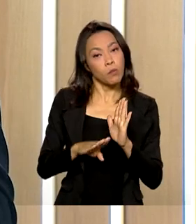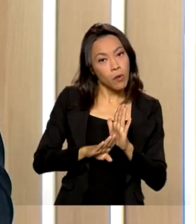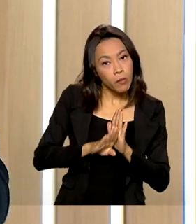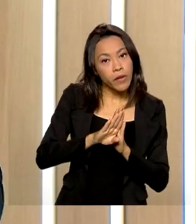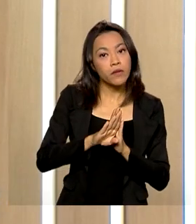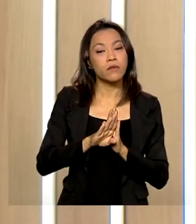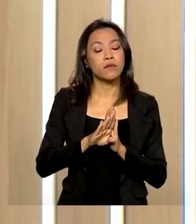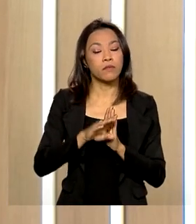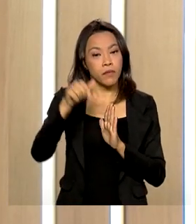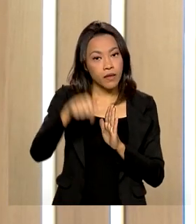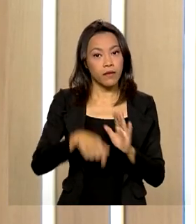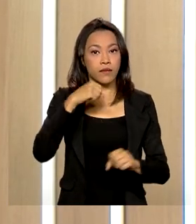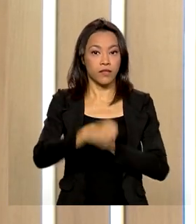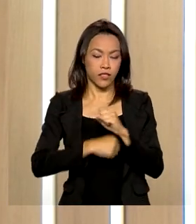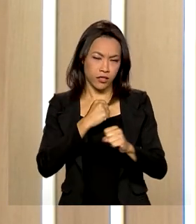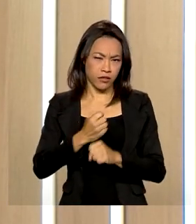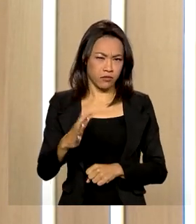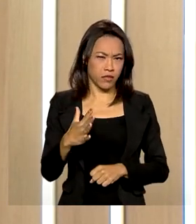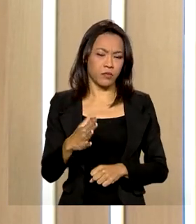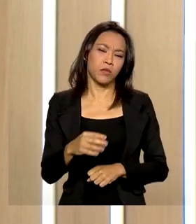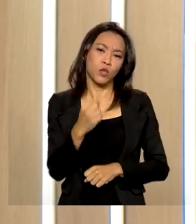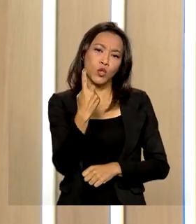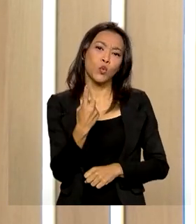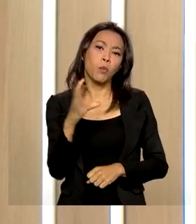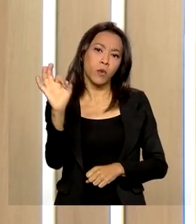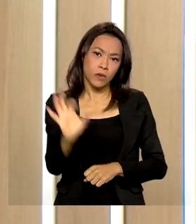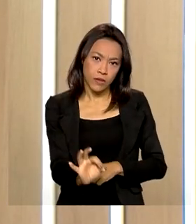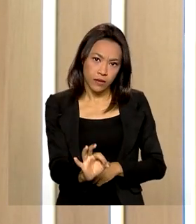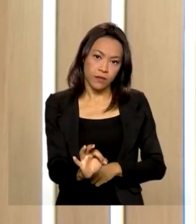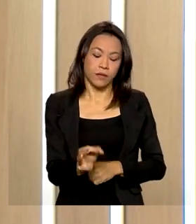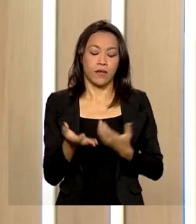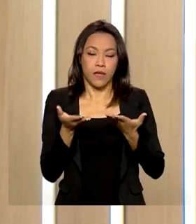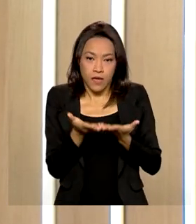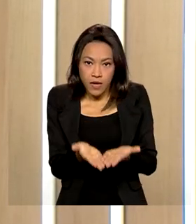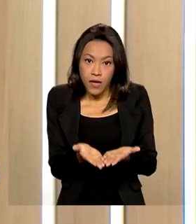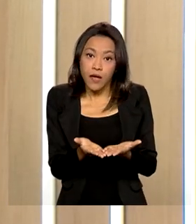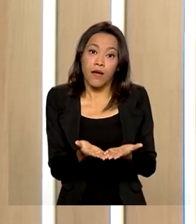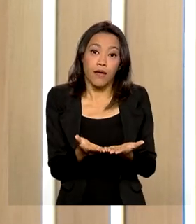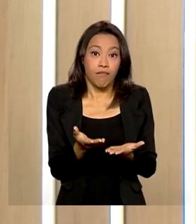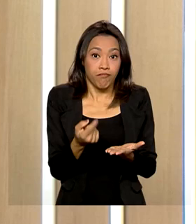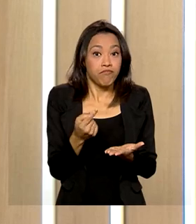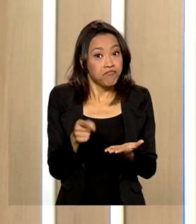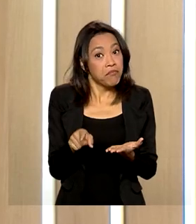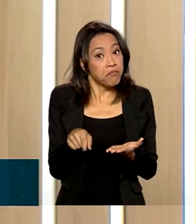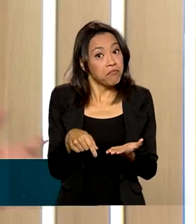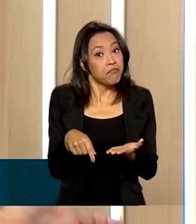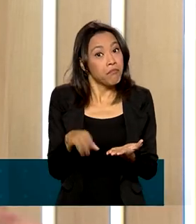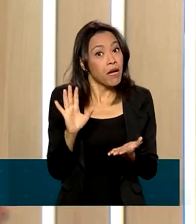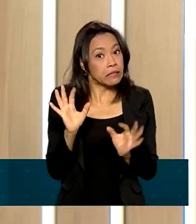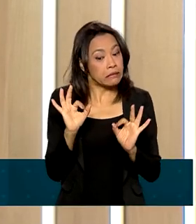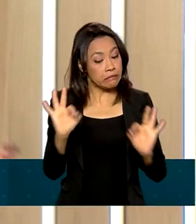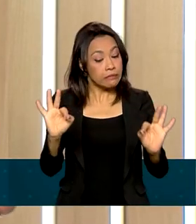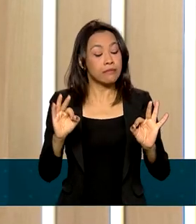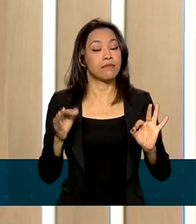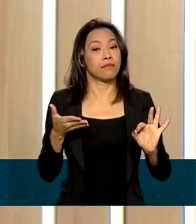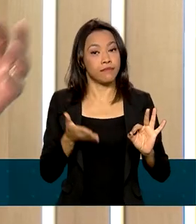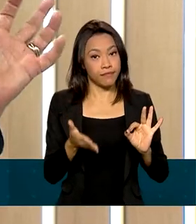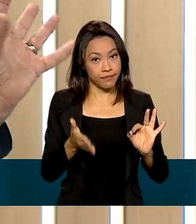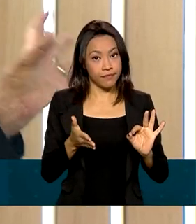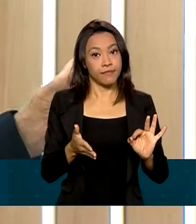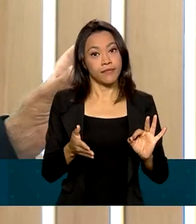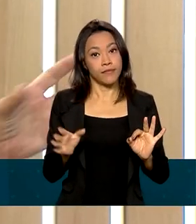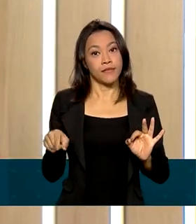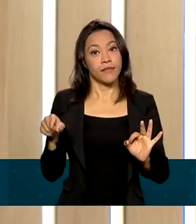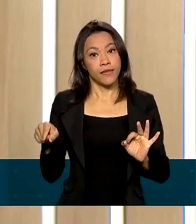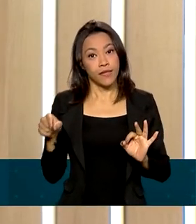para este ano, de algo em torno de 1%, que talvez seja o valor mais provável, que é o valor intermediário